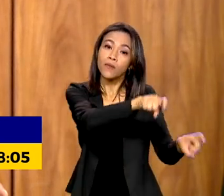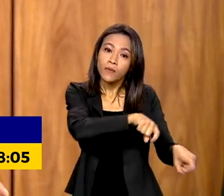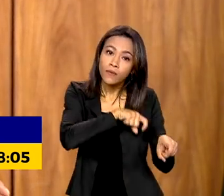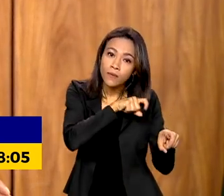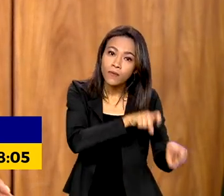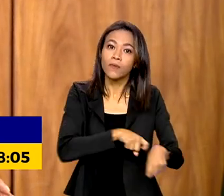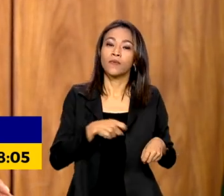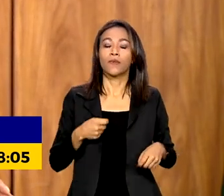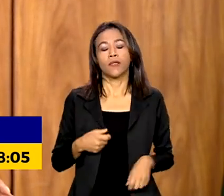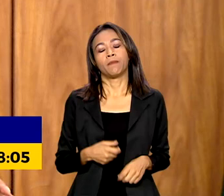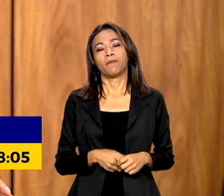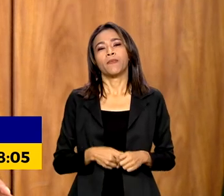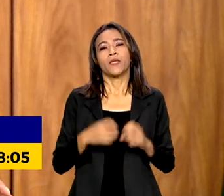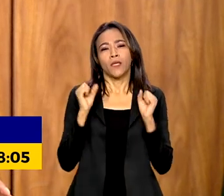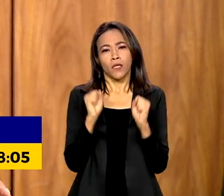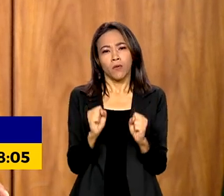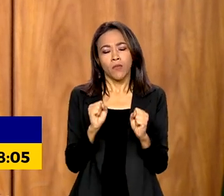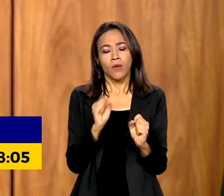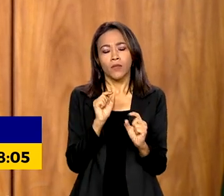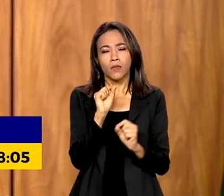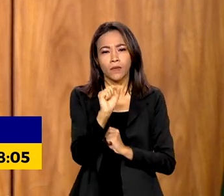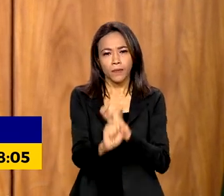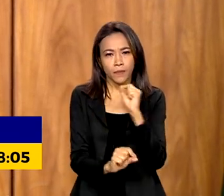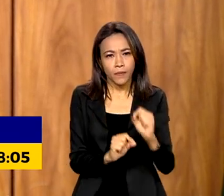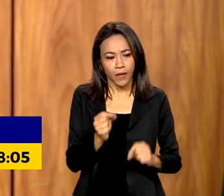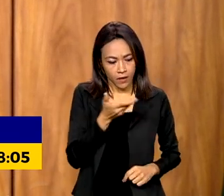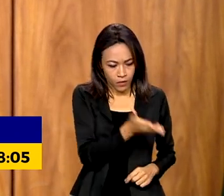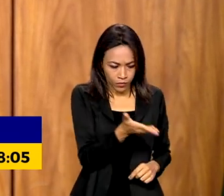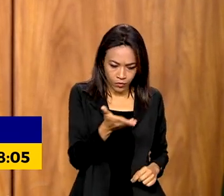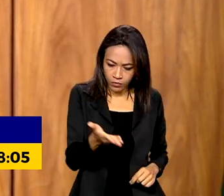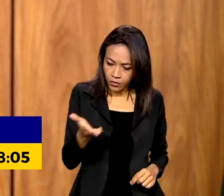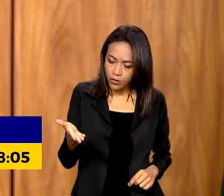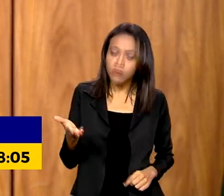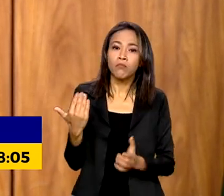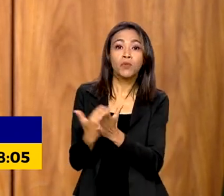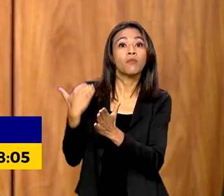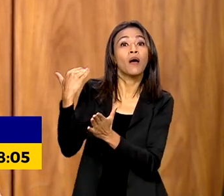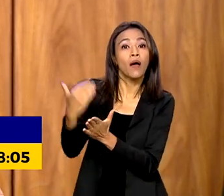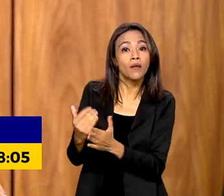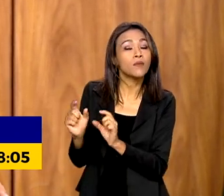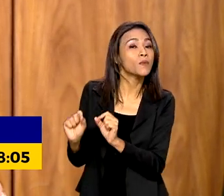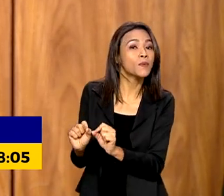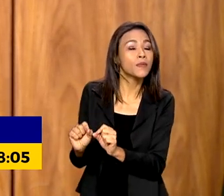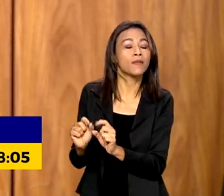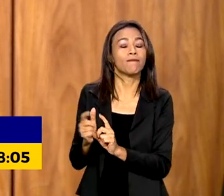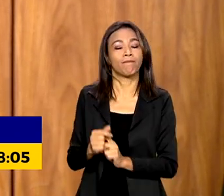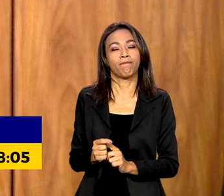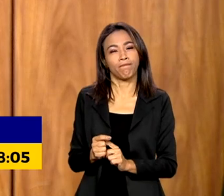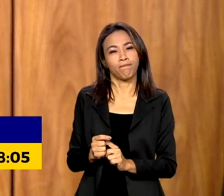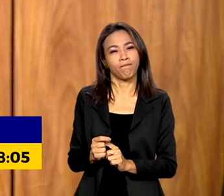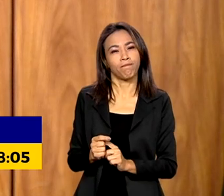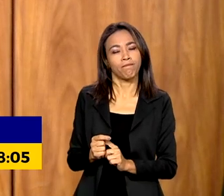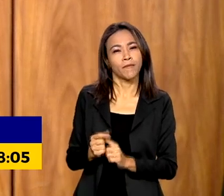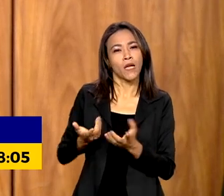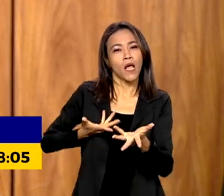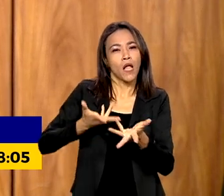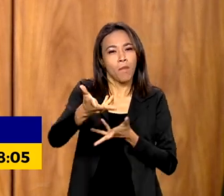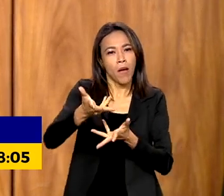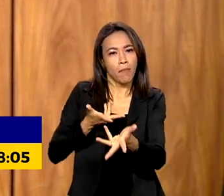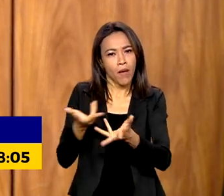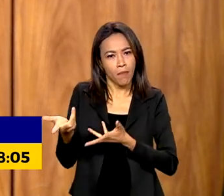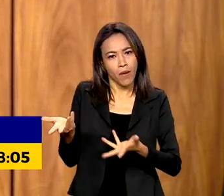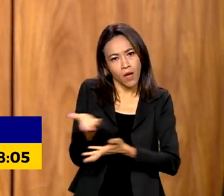e que possa abranger, além disso, as áreas de relacionamento